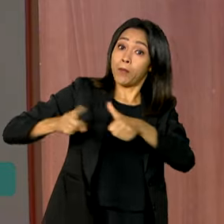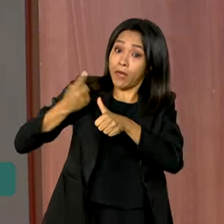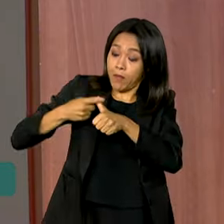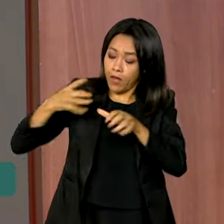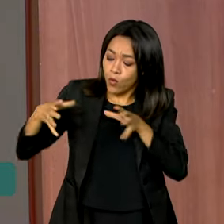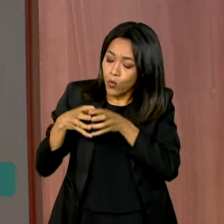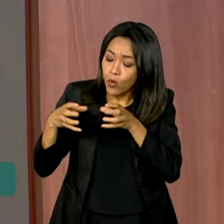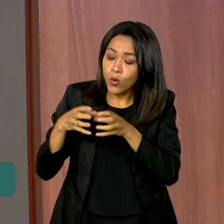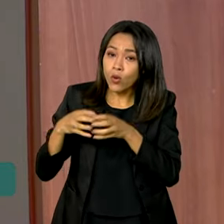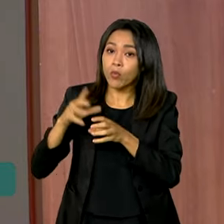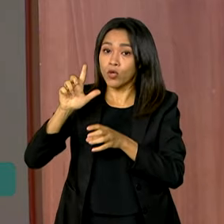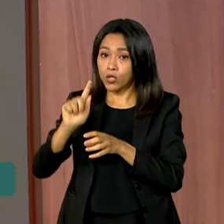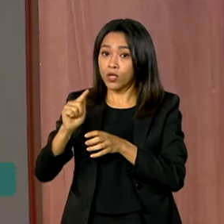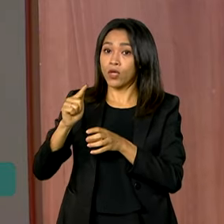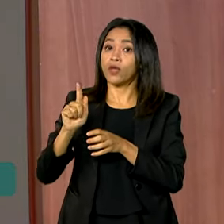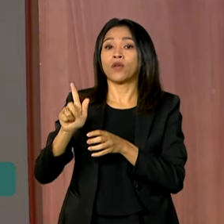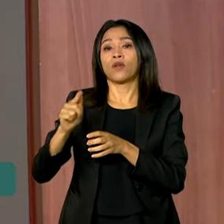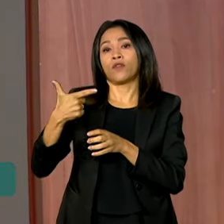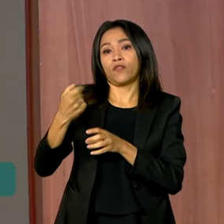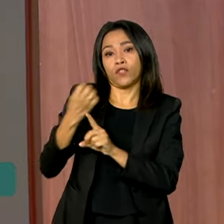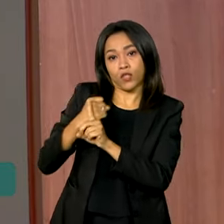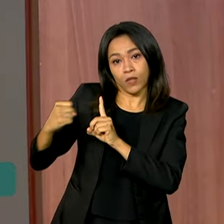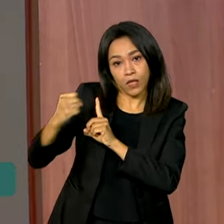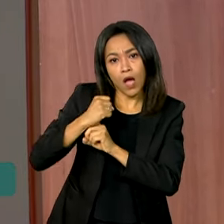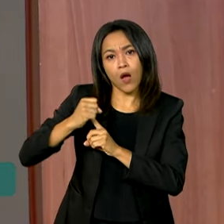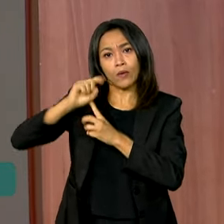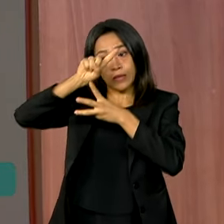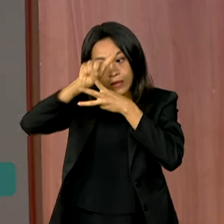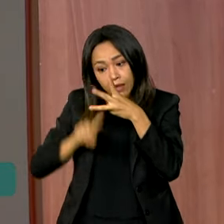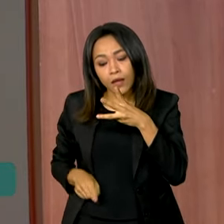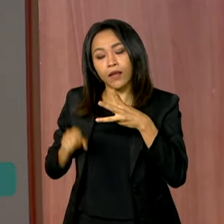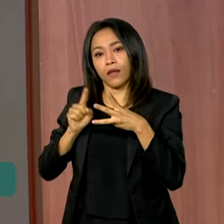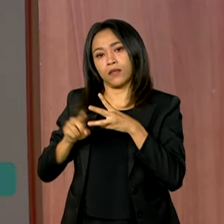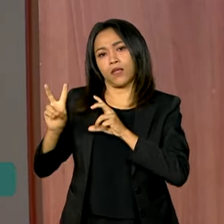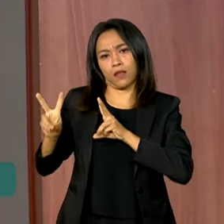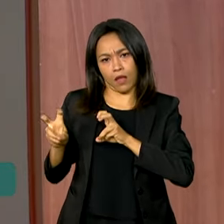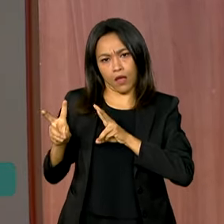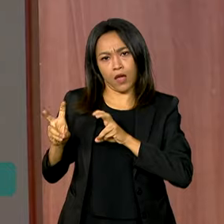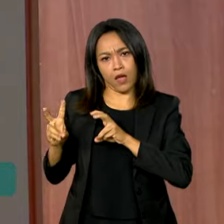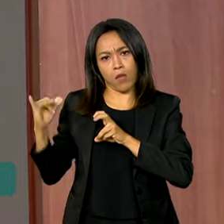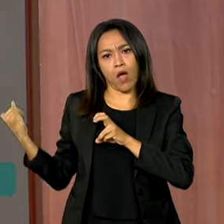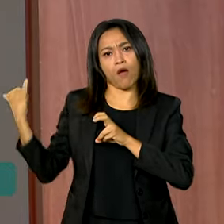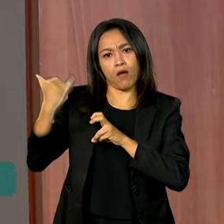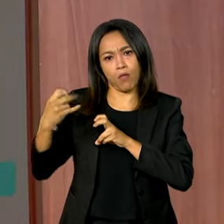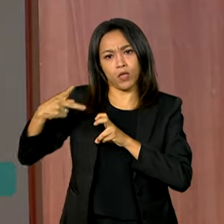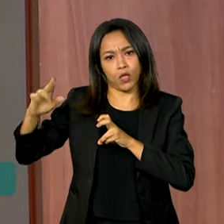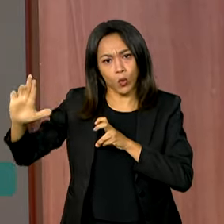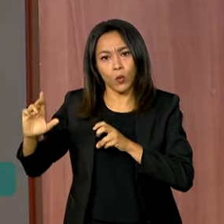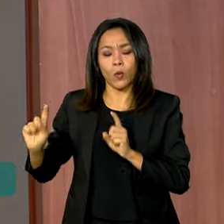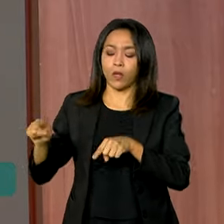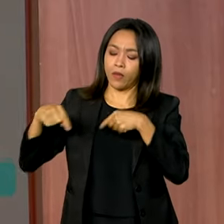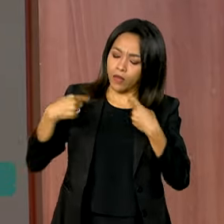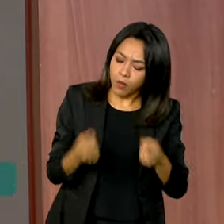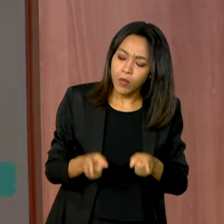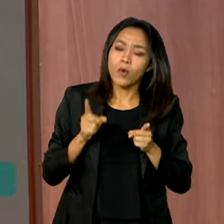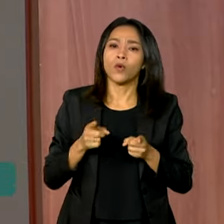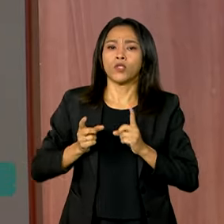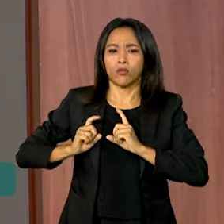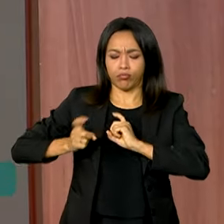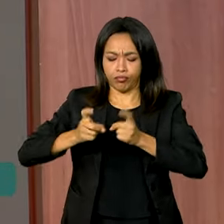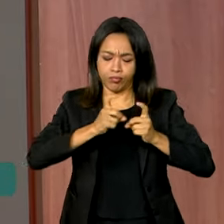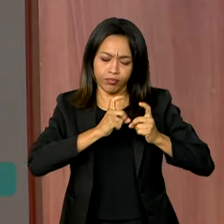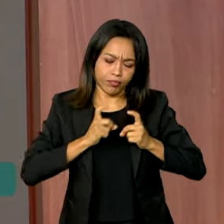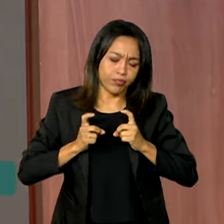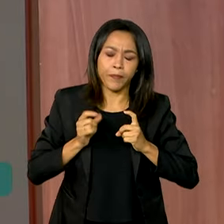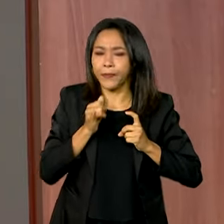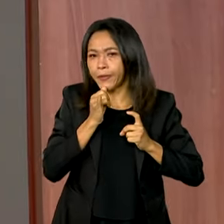G20 vai debater os três temas definidos pelo presidente Lula. Vai acontecer também atividades autogestionadas, quer